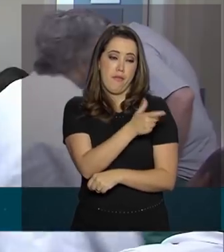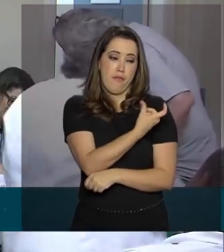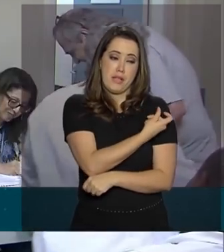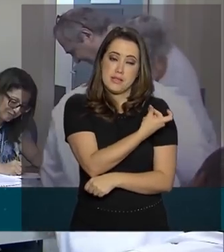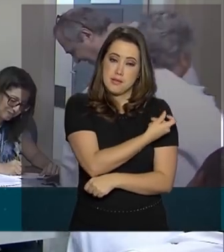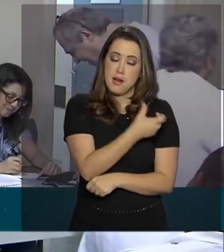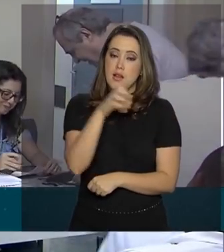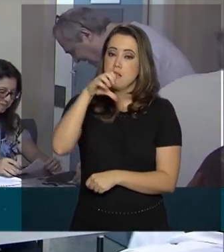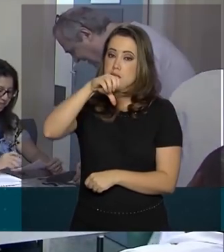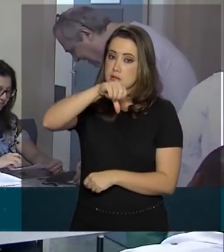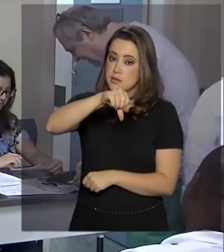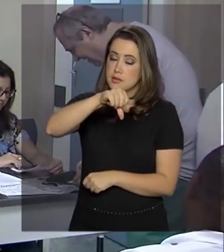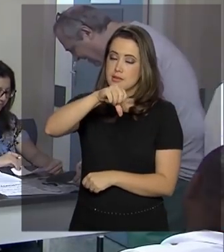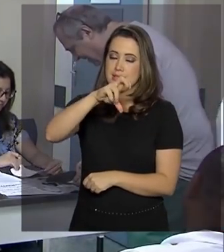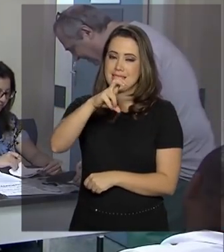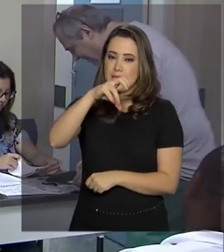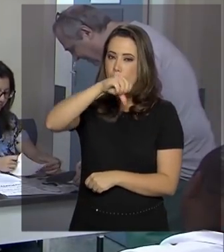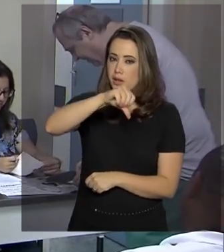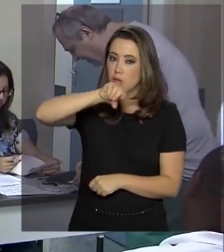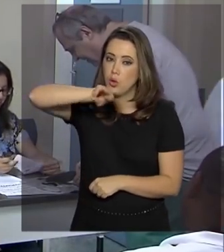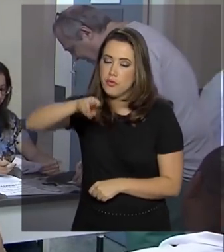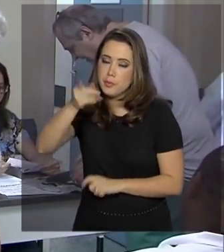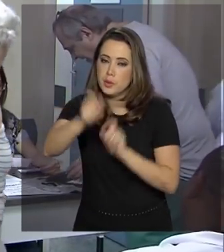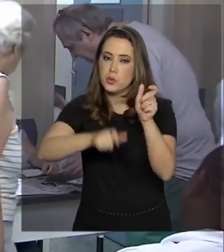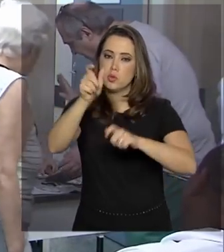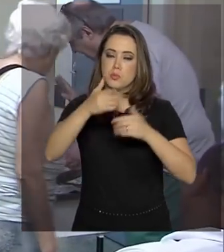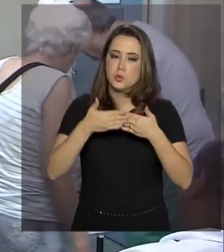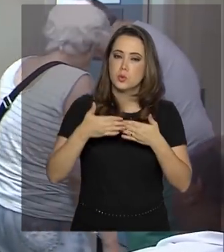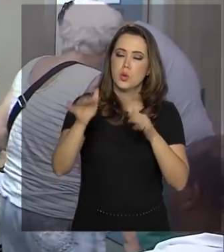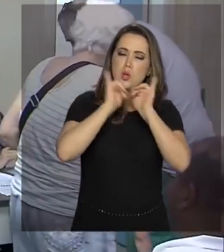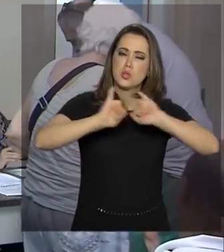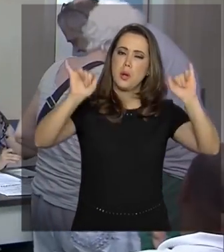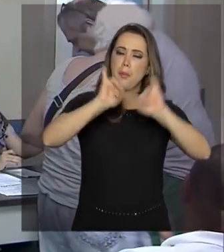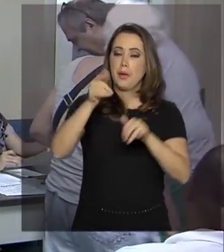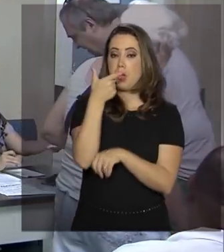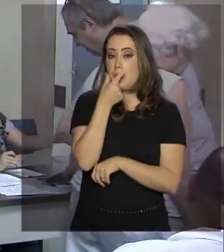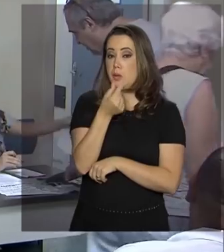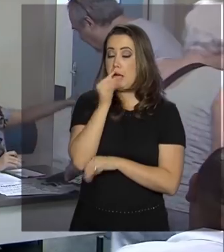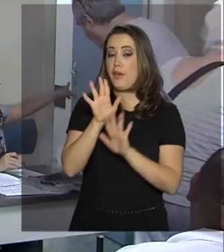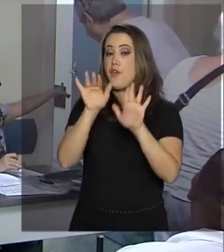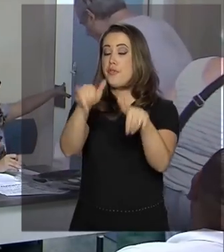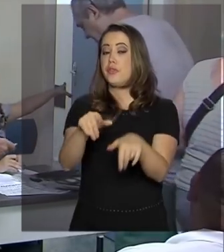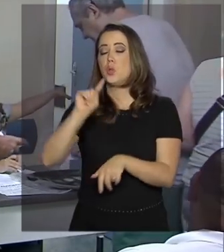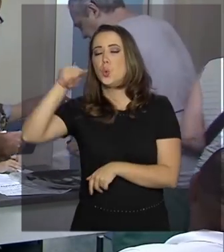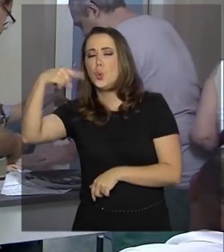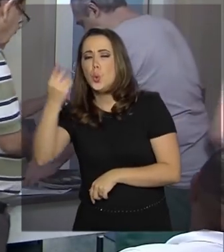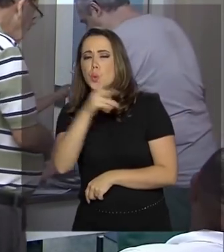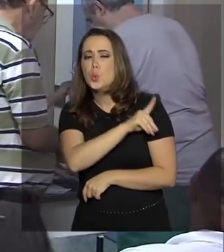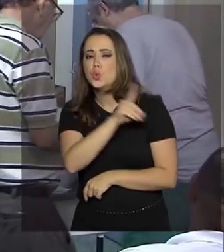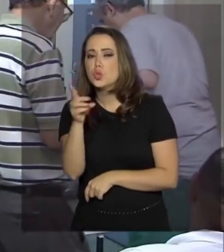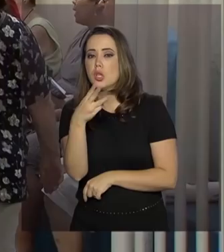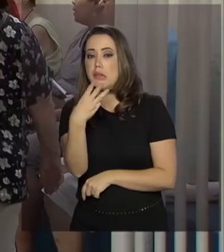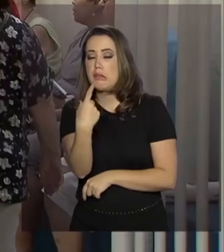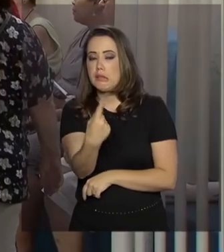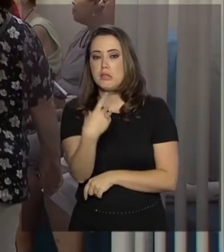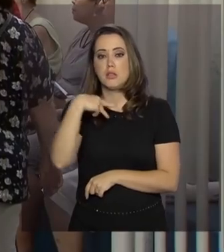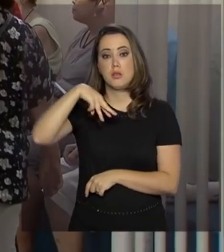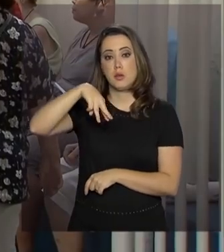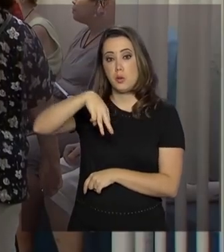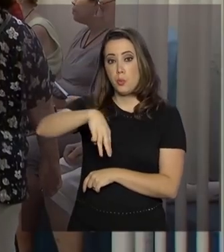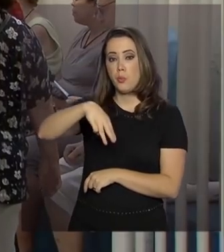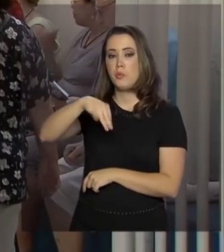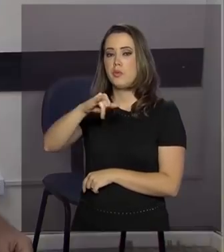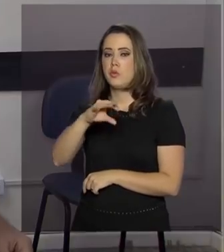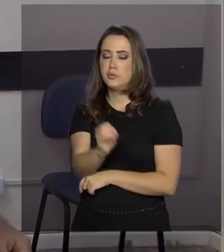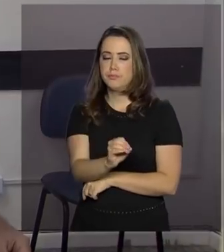milhões e meio de pessoas durante a campanha de vacinação contra a gripe, que termina no próximo dia 31 de maio. Desse